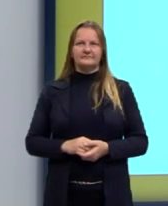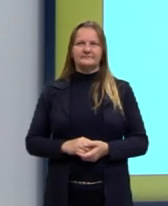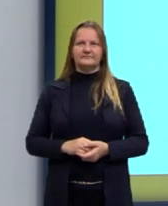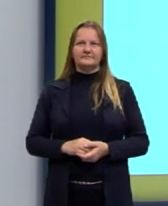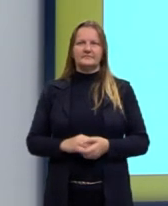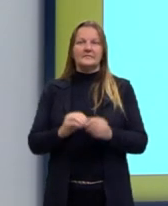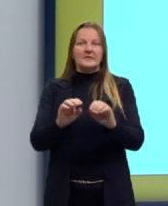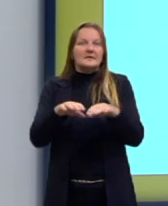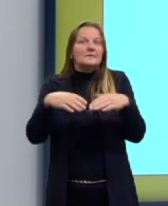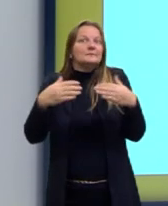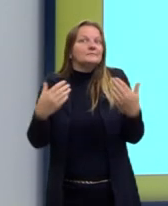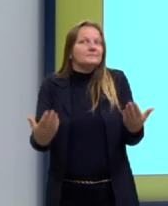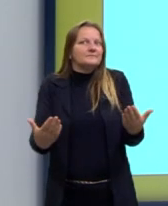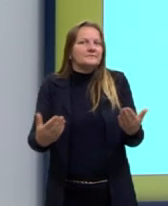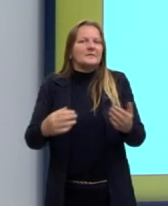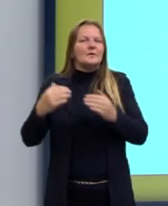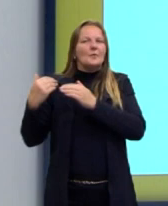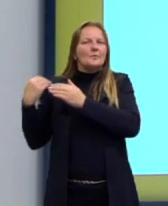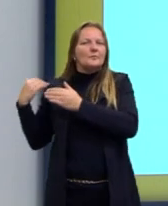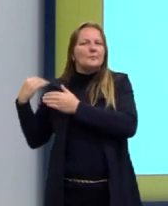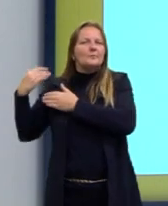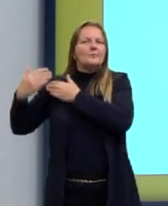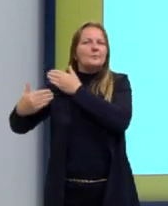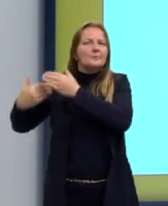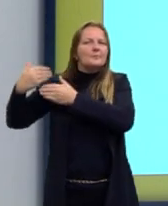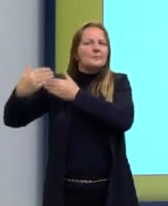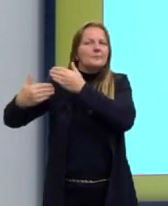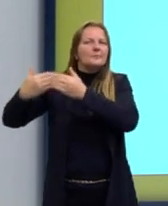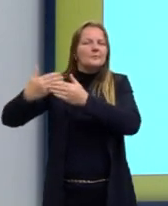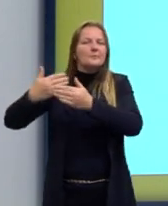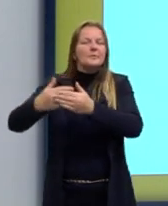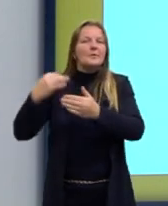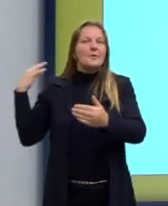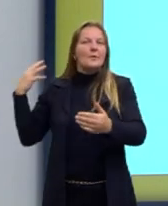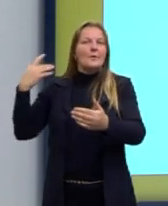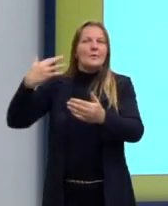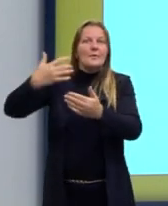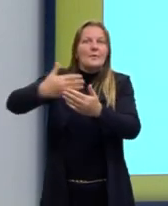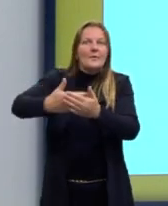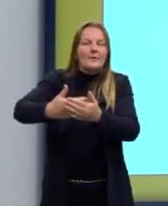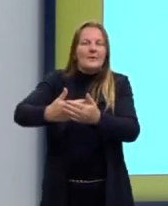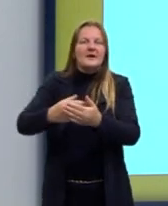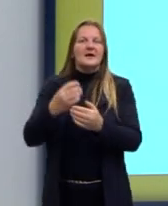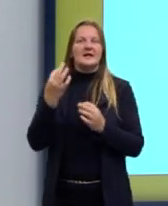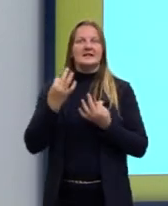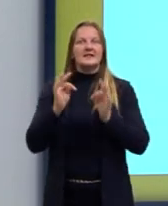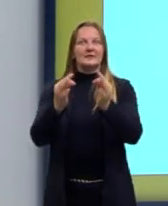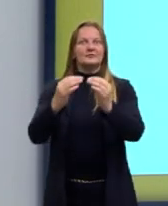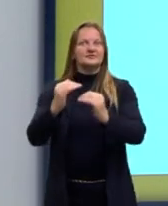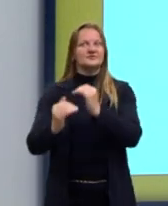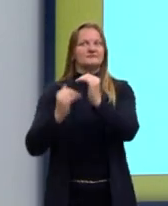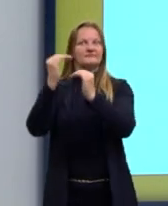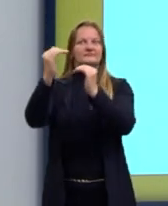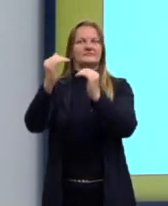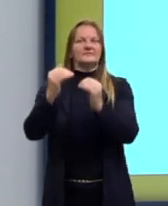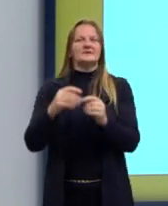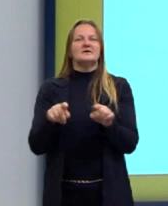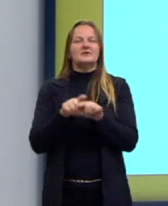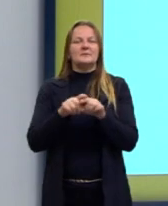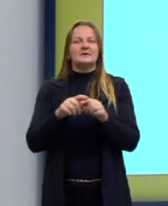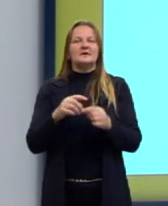Então, né, passando o tempo, a tecnologia foi avançando, a ciência foi avançando, surgiu, então, o